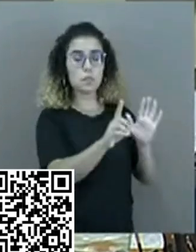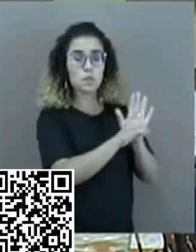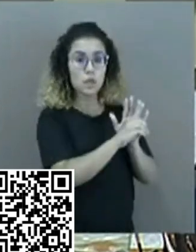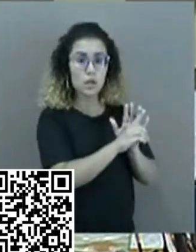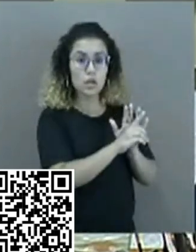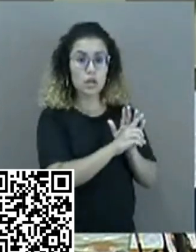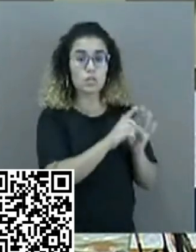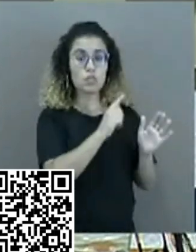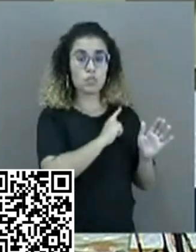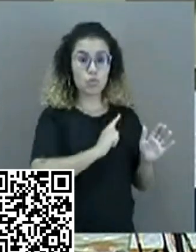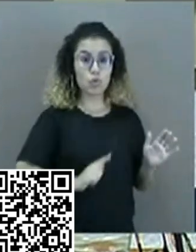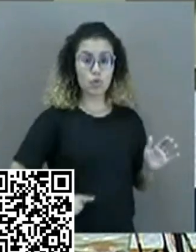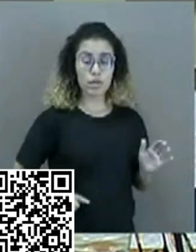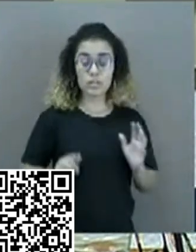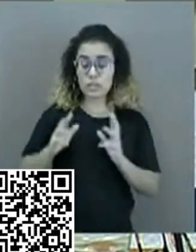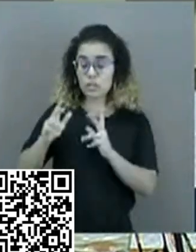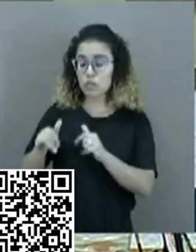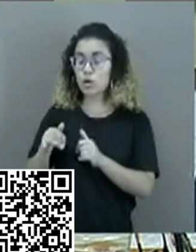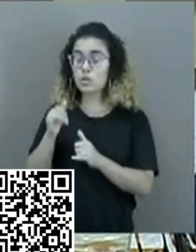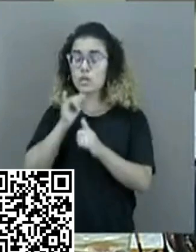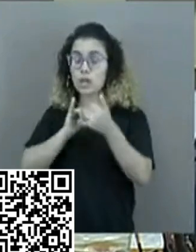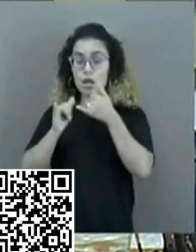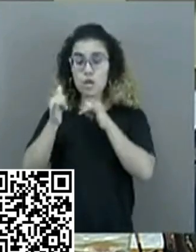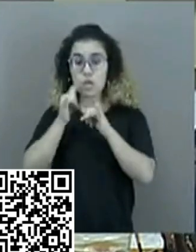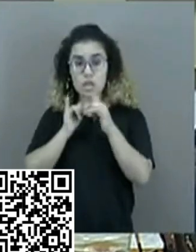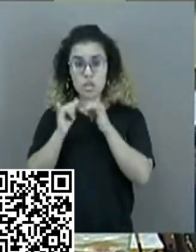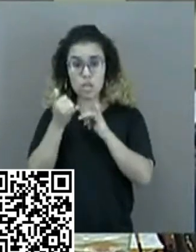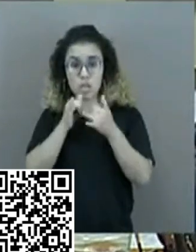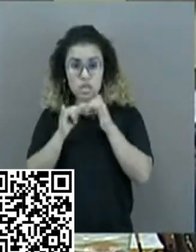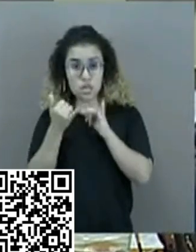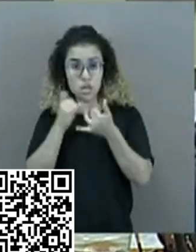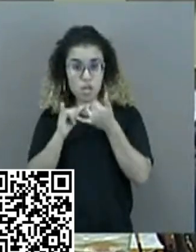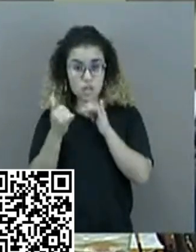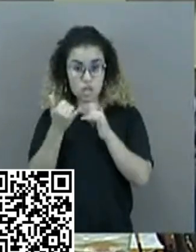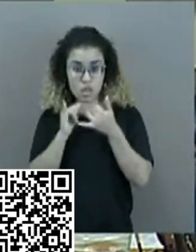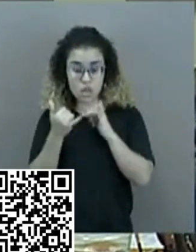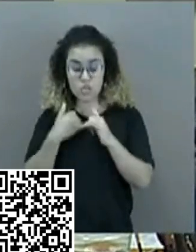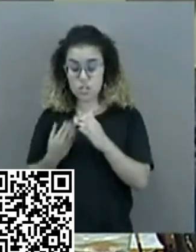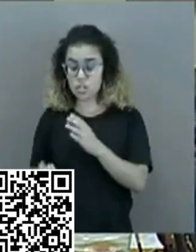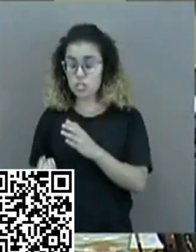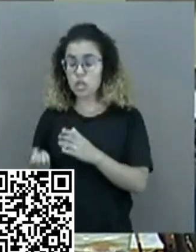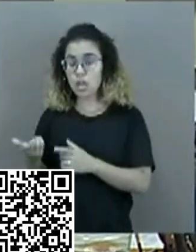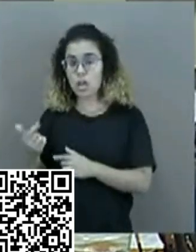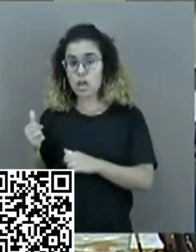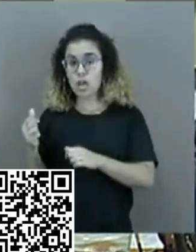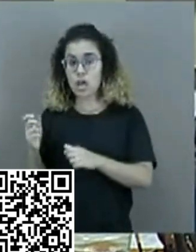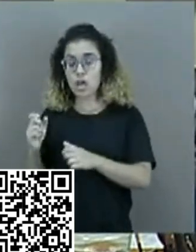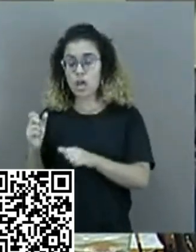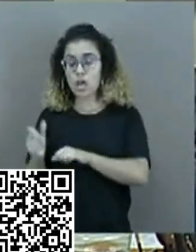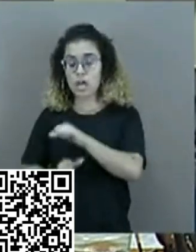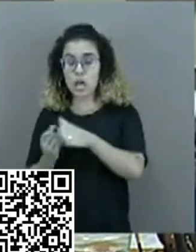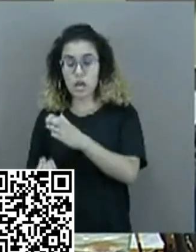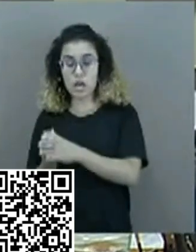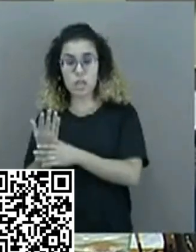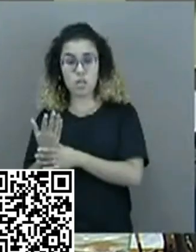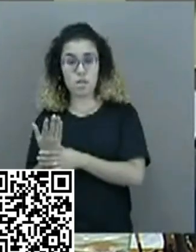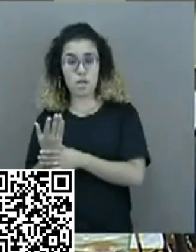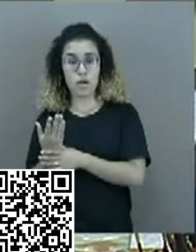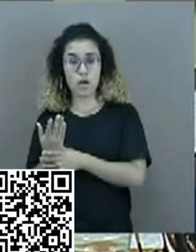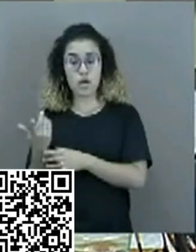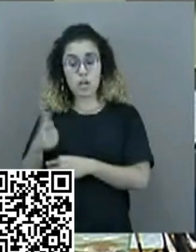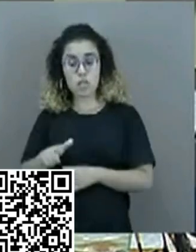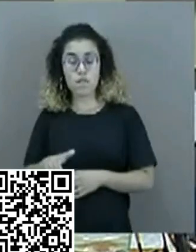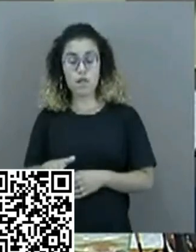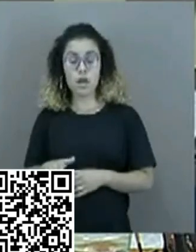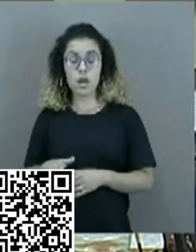do Ceará que toda energia renovável que entrar produzida fora do Estado do Ceará, que entrar no Ceará para